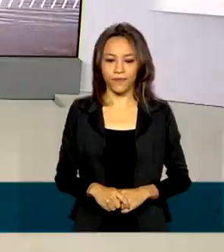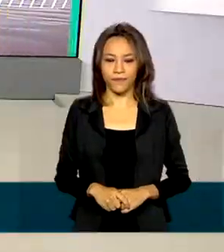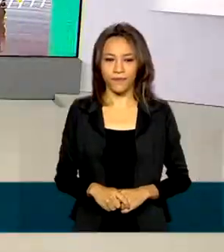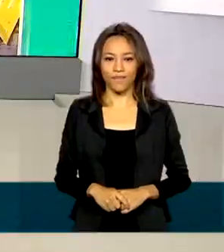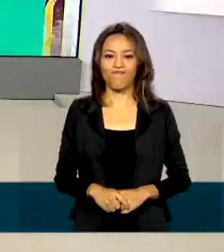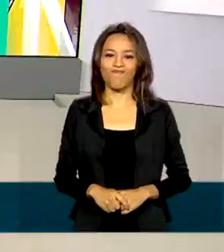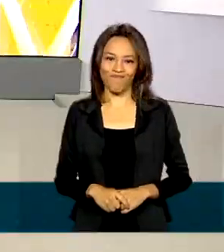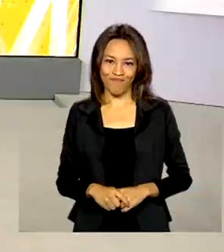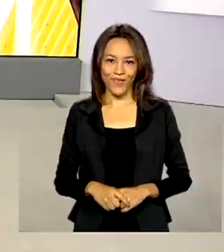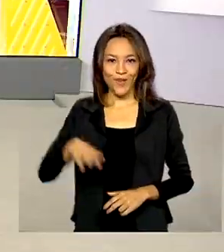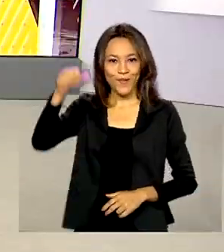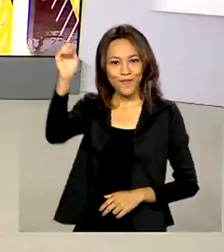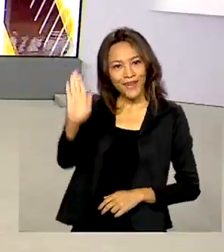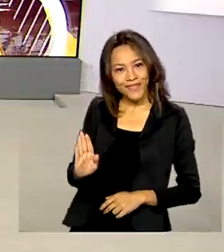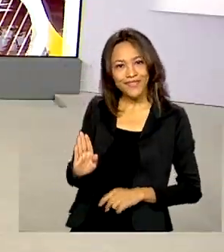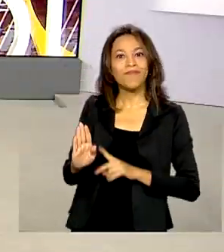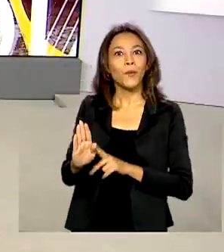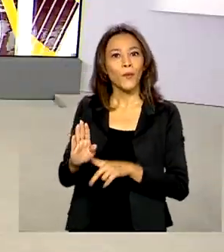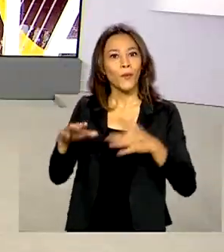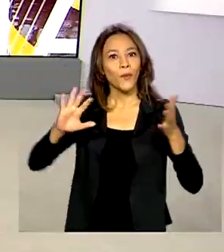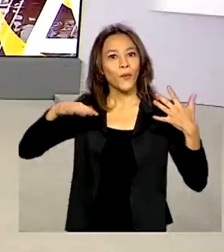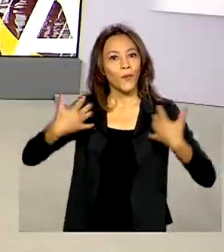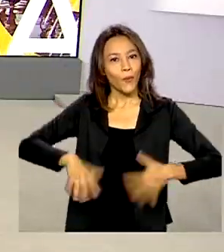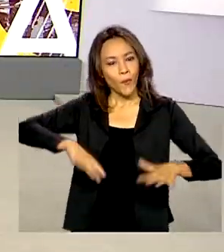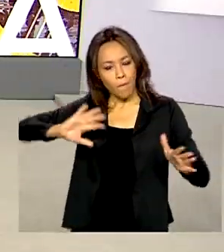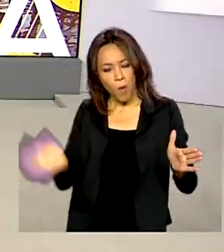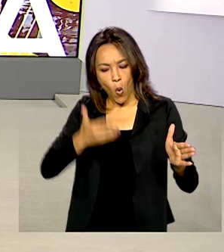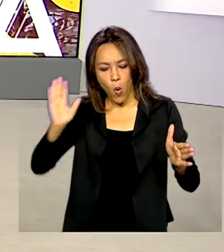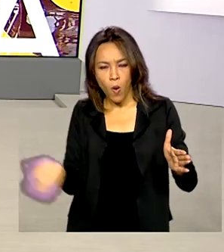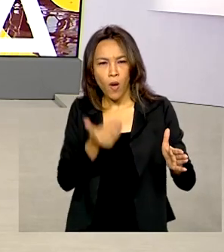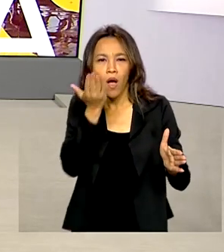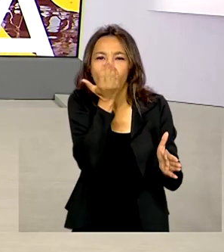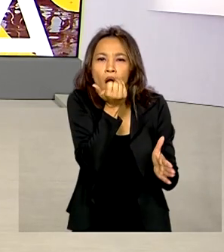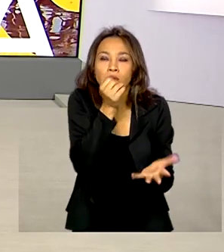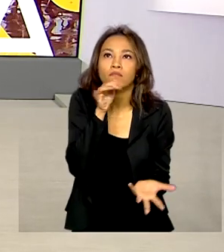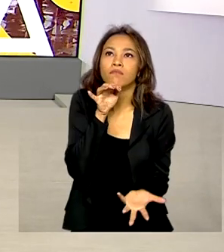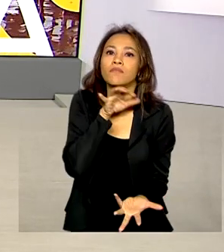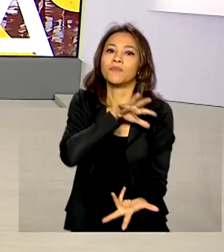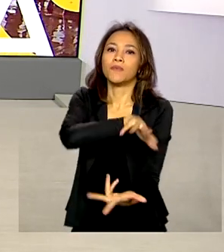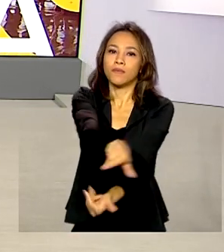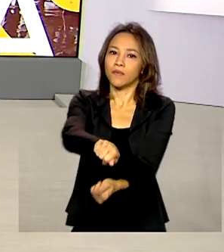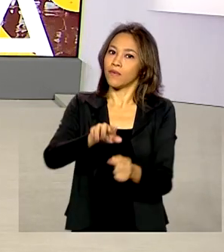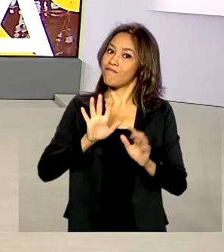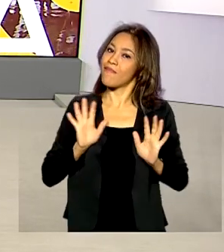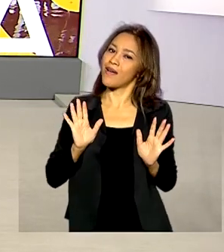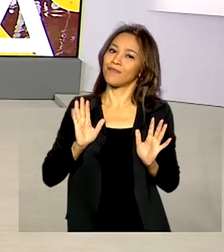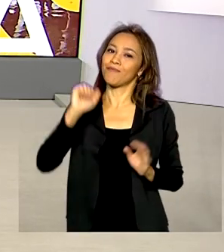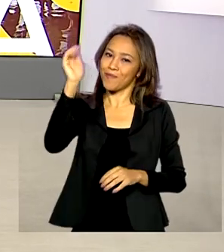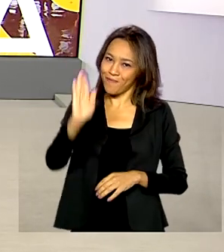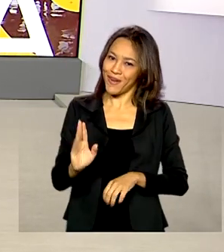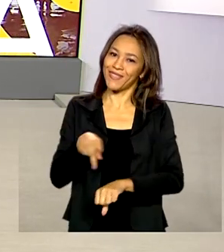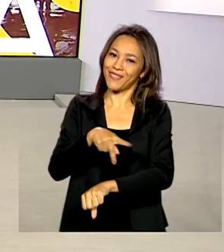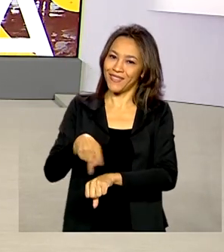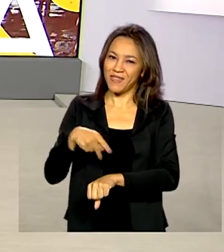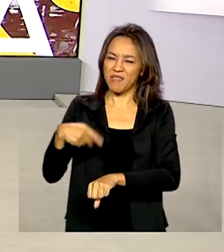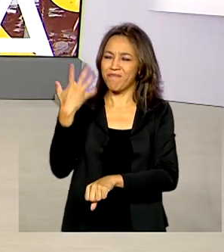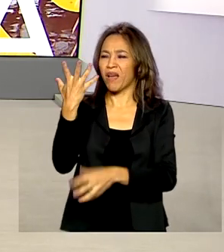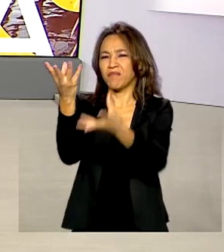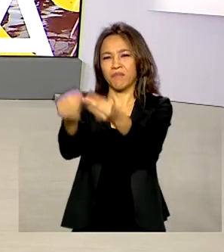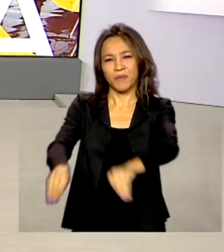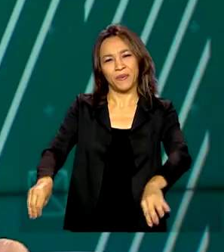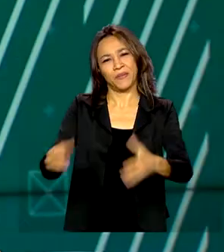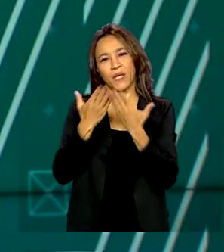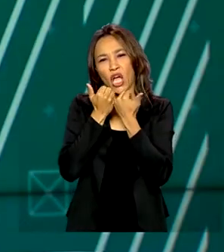O Brasil é um dos maiores produtores de alimentos do mundo, mas também é um dos países onde mais se desperdiça